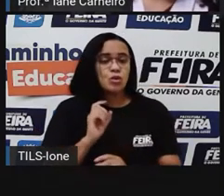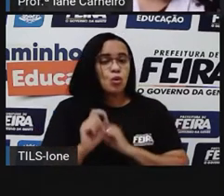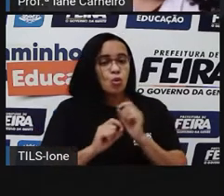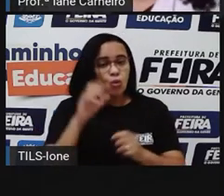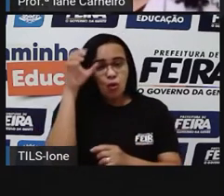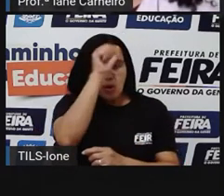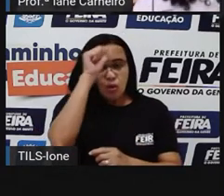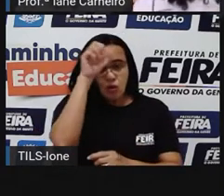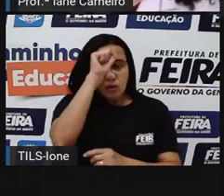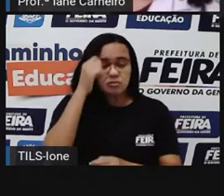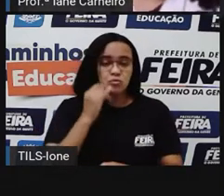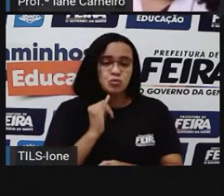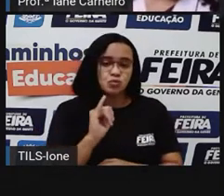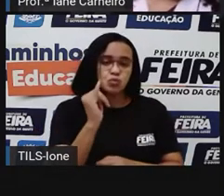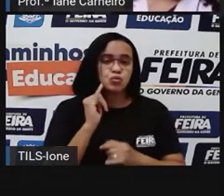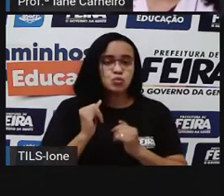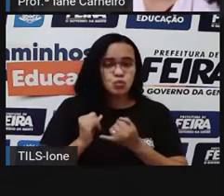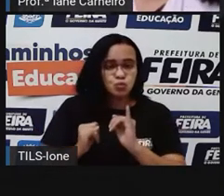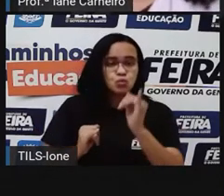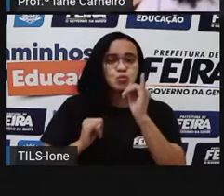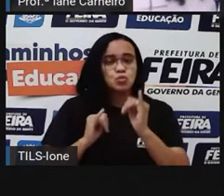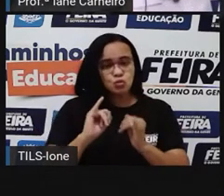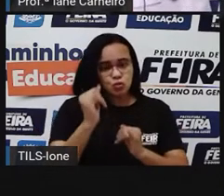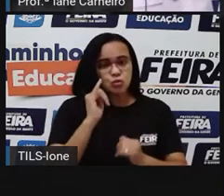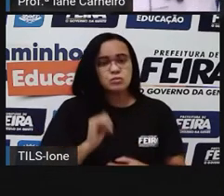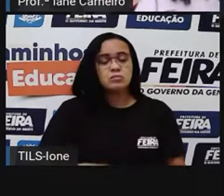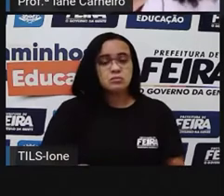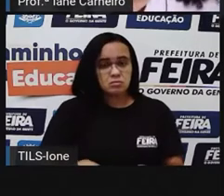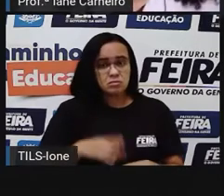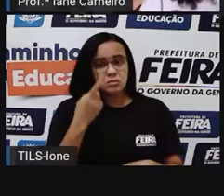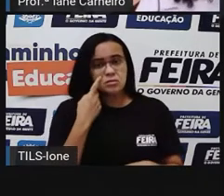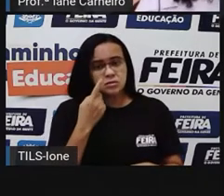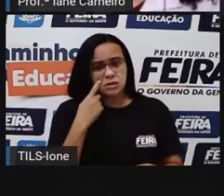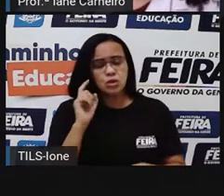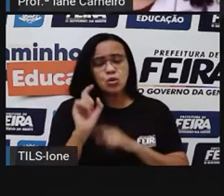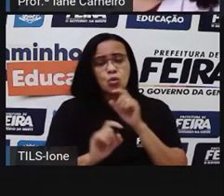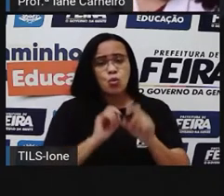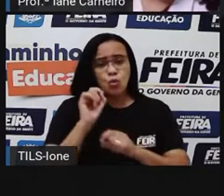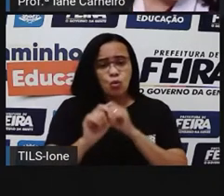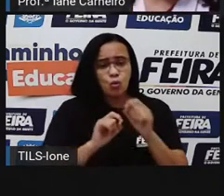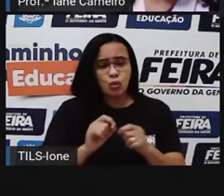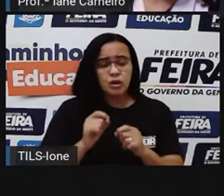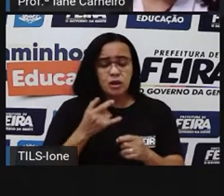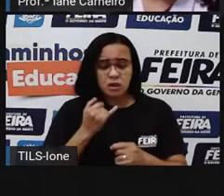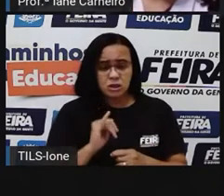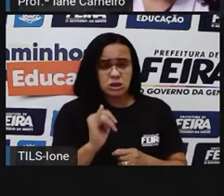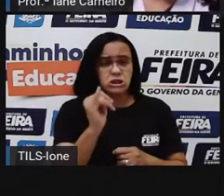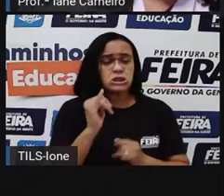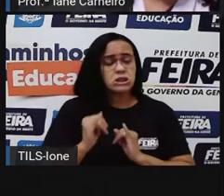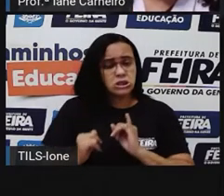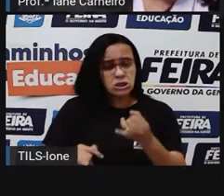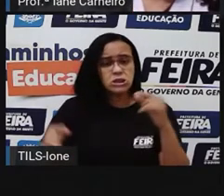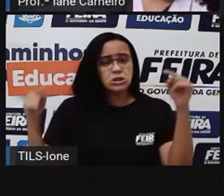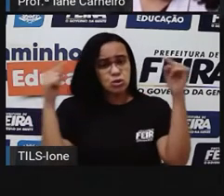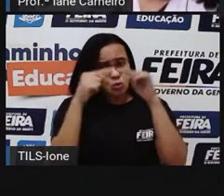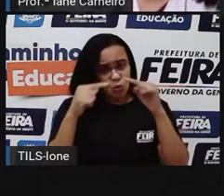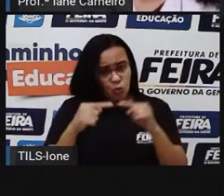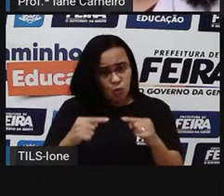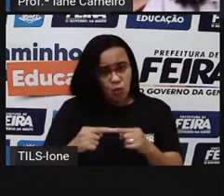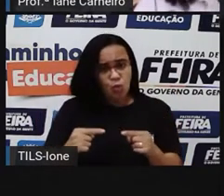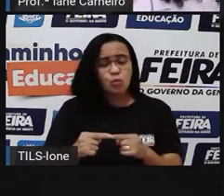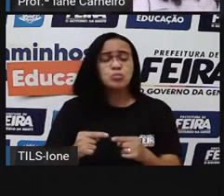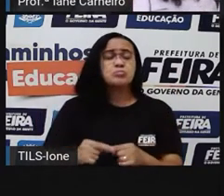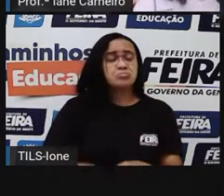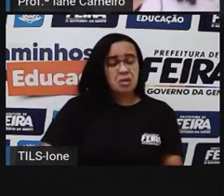E aí, a gente viu o quanto que as lendas fazem parte da nossa